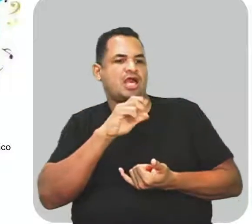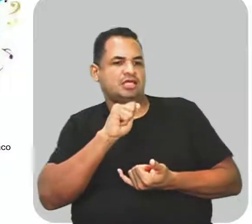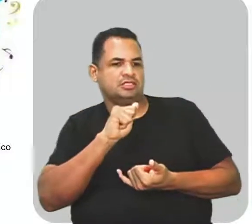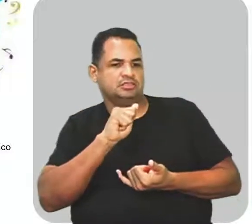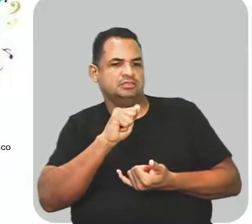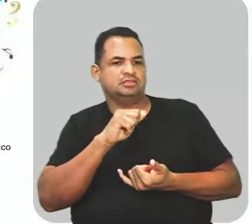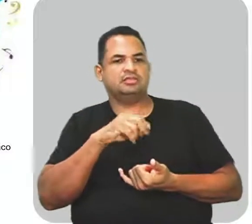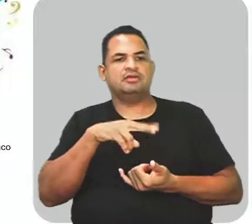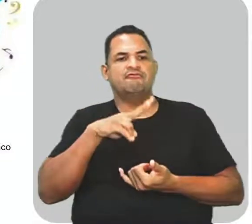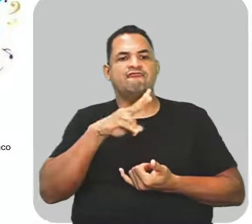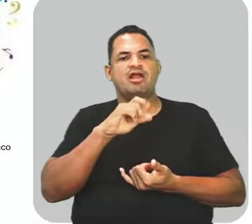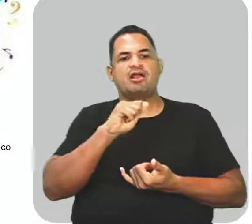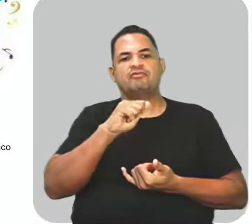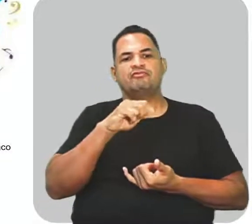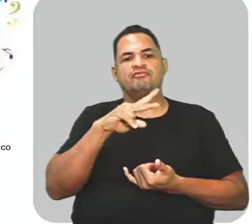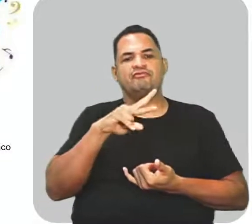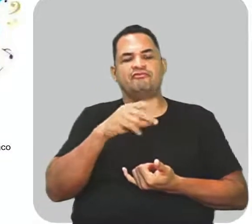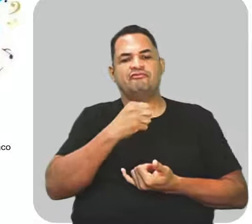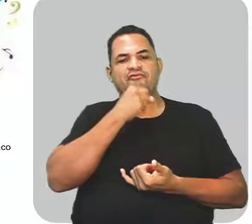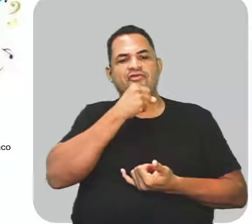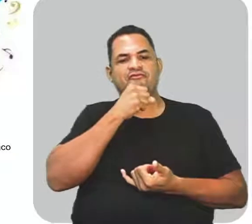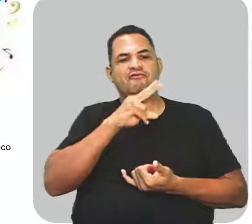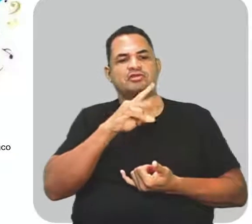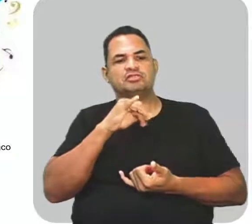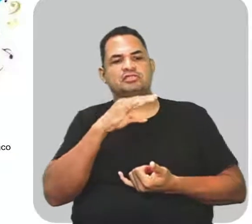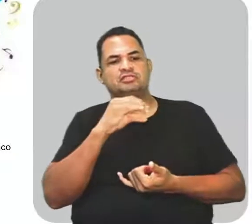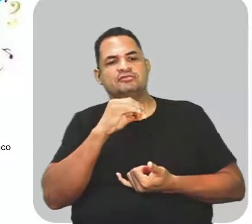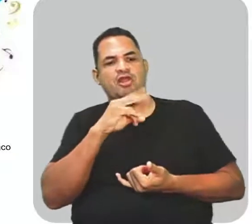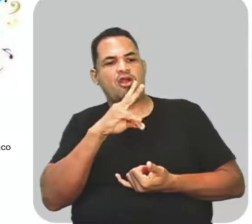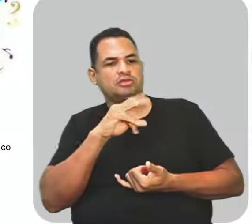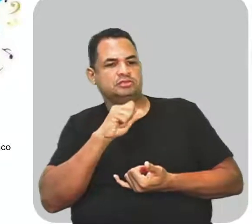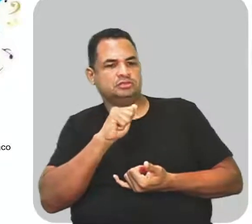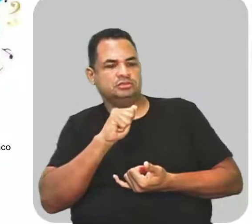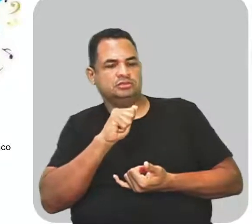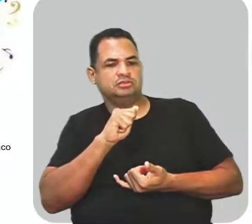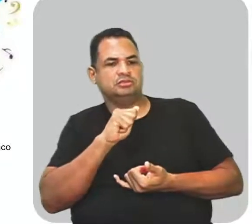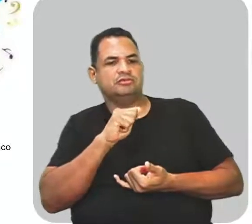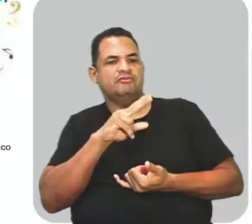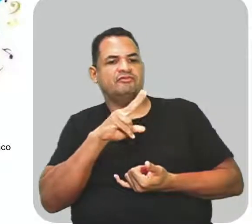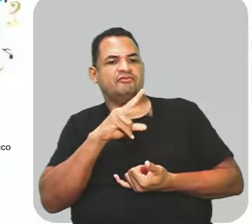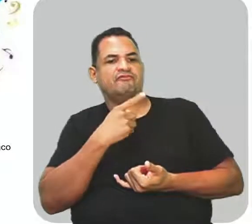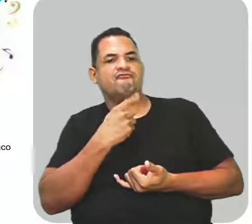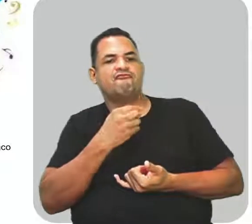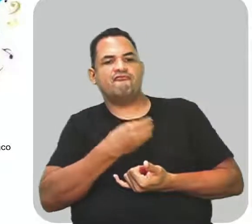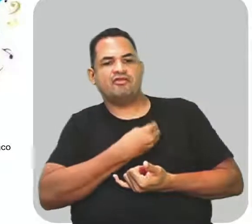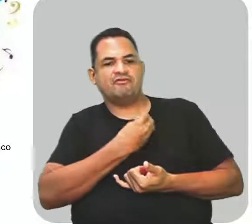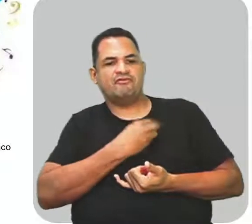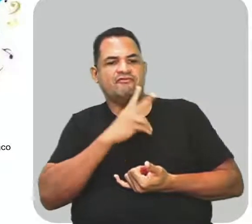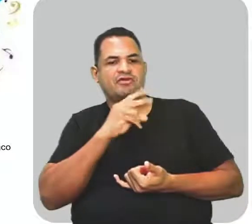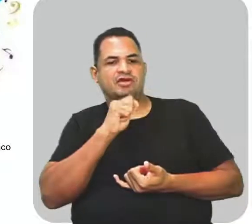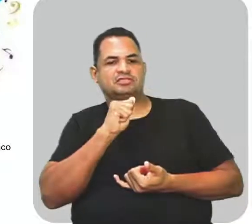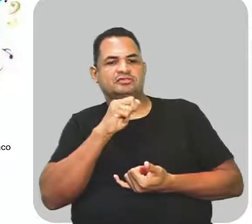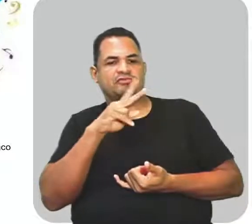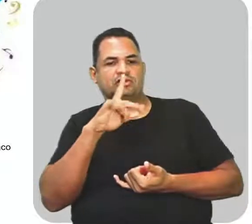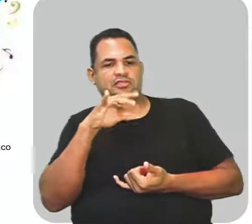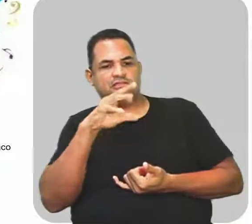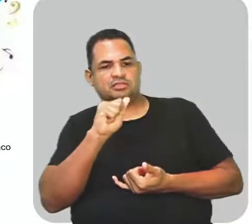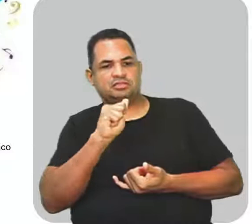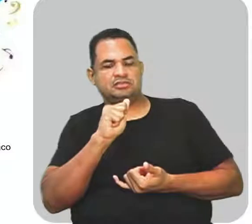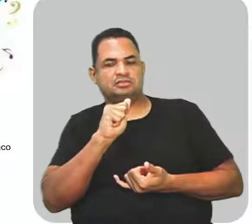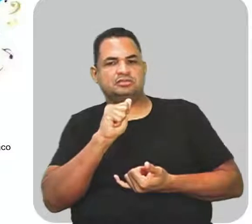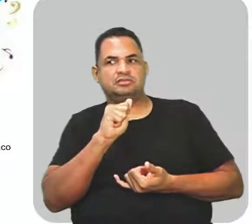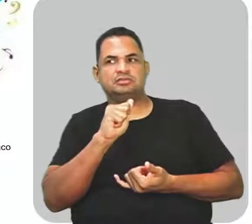veladas, vagam nos velhos vótices velozes, vivas vãs vulcanizadas.